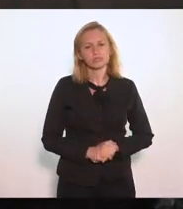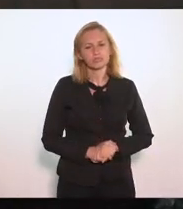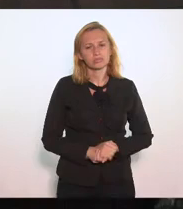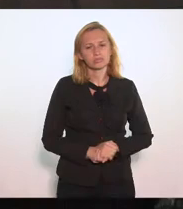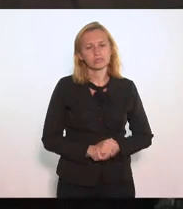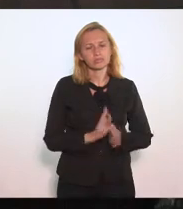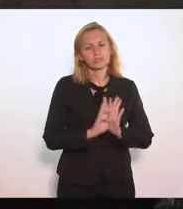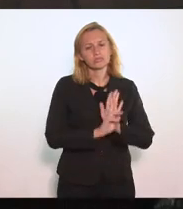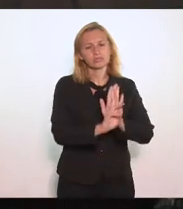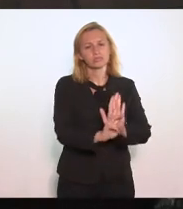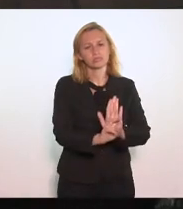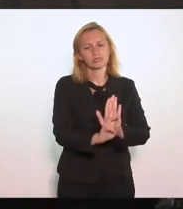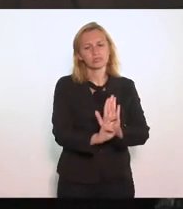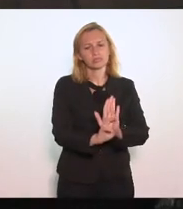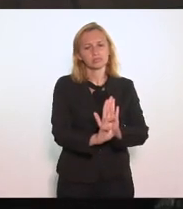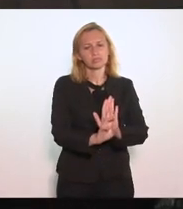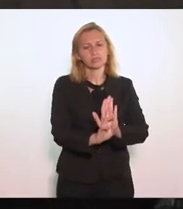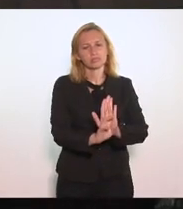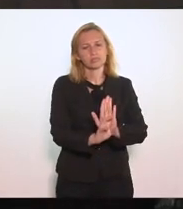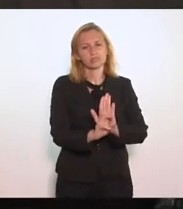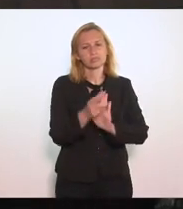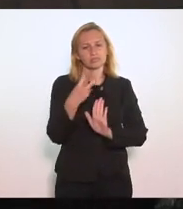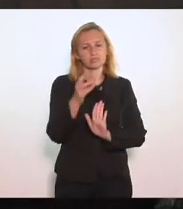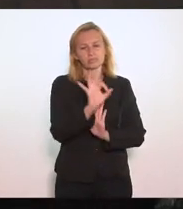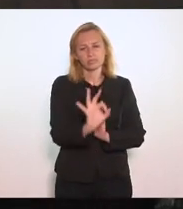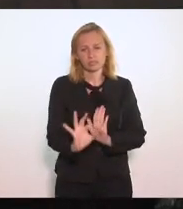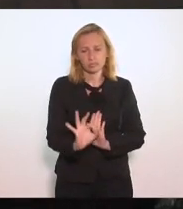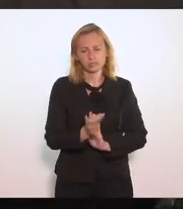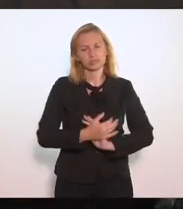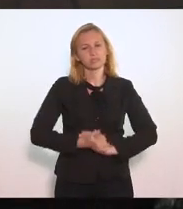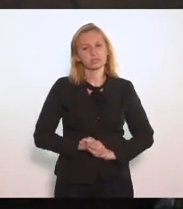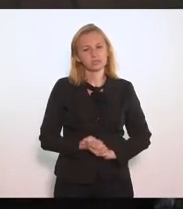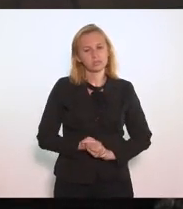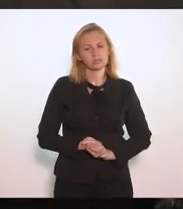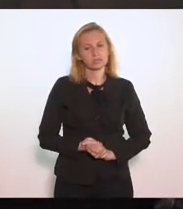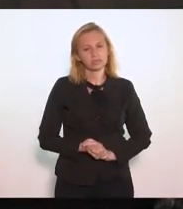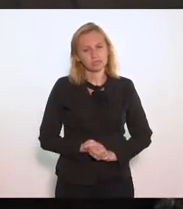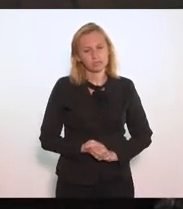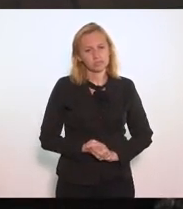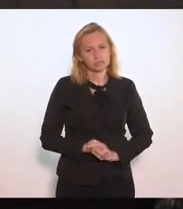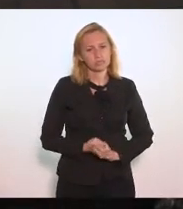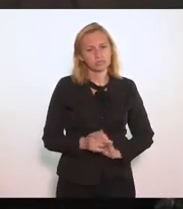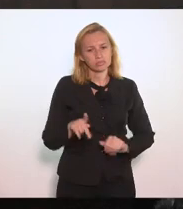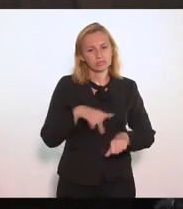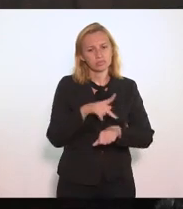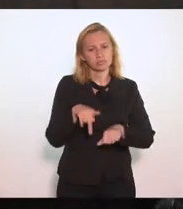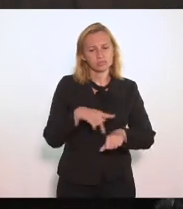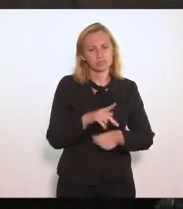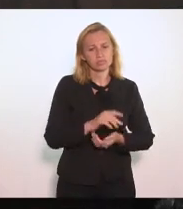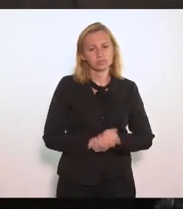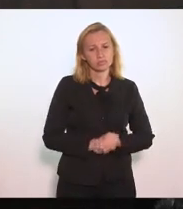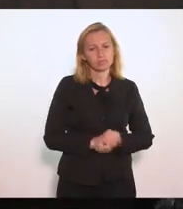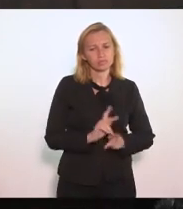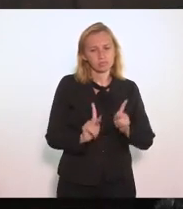Representa 3% 3% Da população Mundial